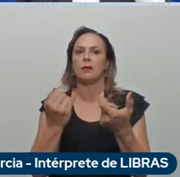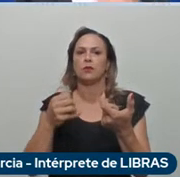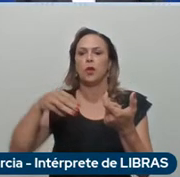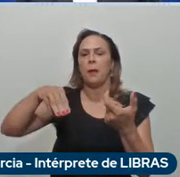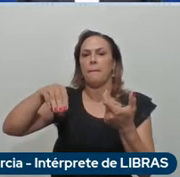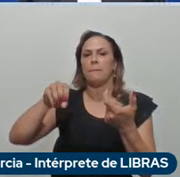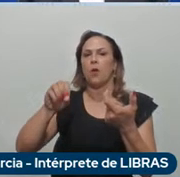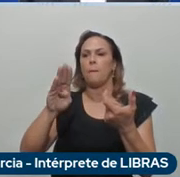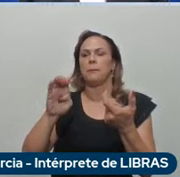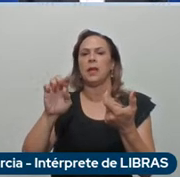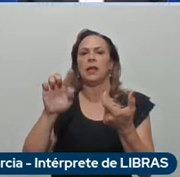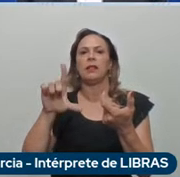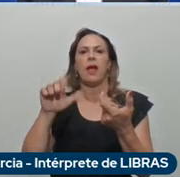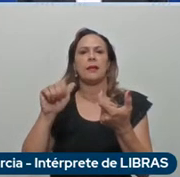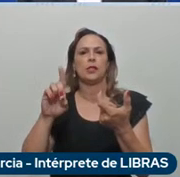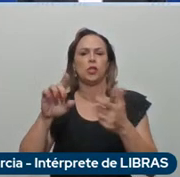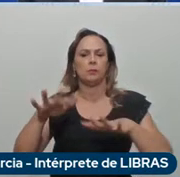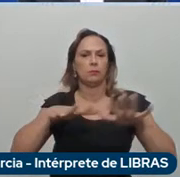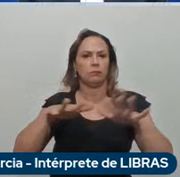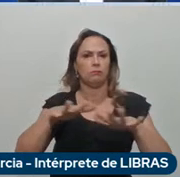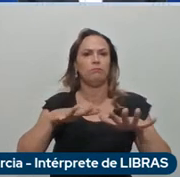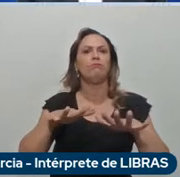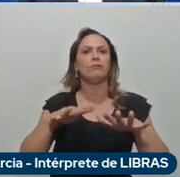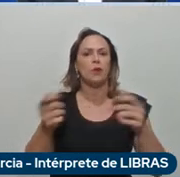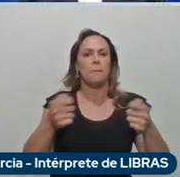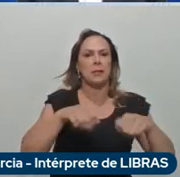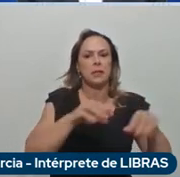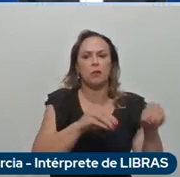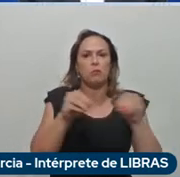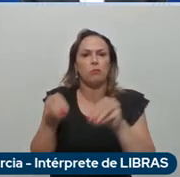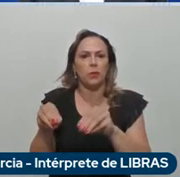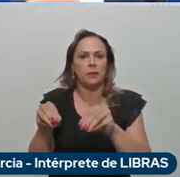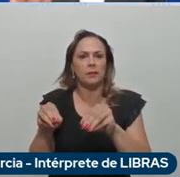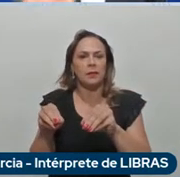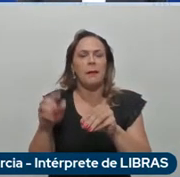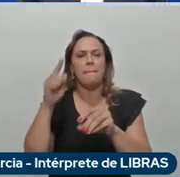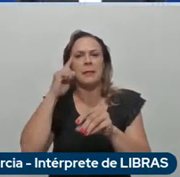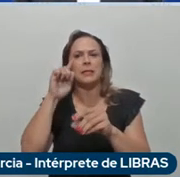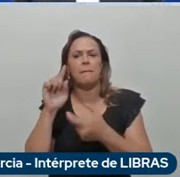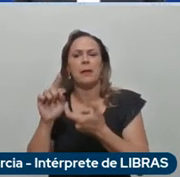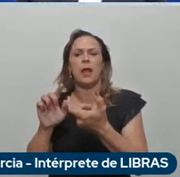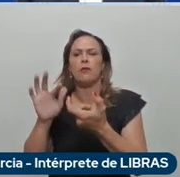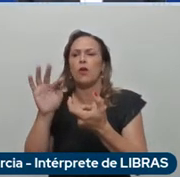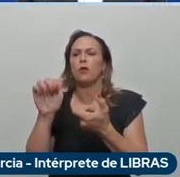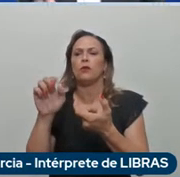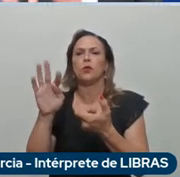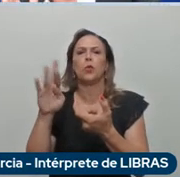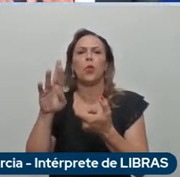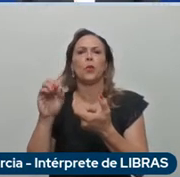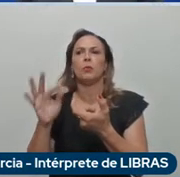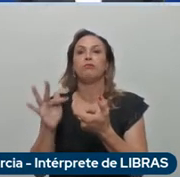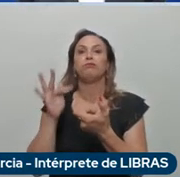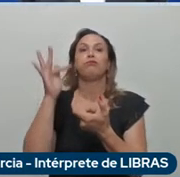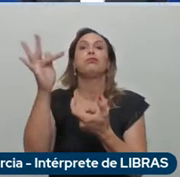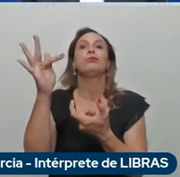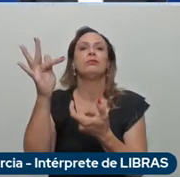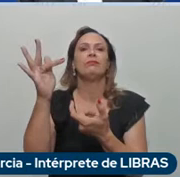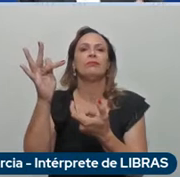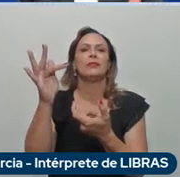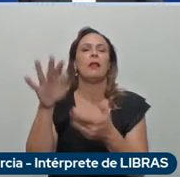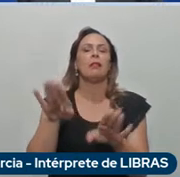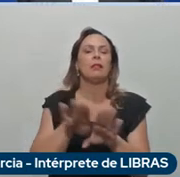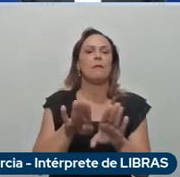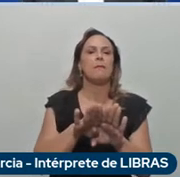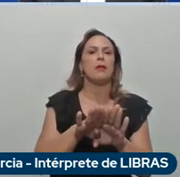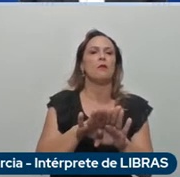que o futuro, sempre difícil, não é prever algo que se projeta com tanta velocidade para frente, é a sustentabilidade, porque,